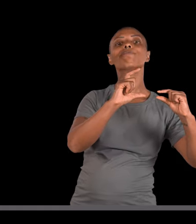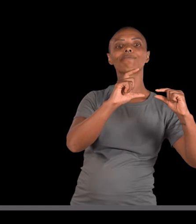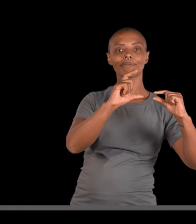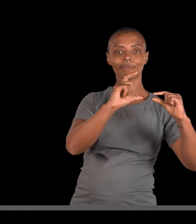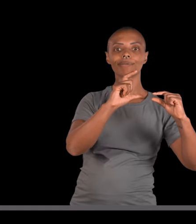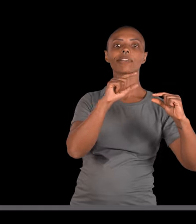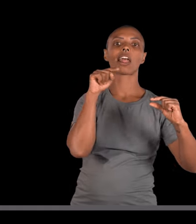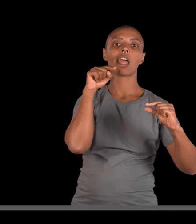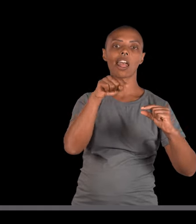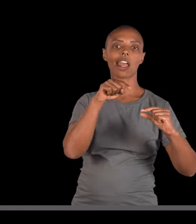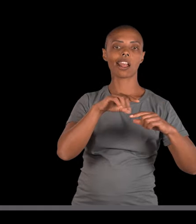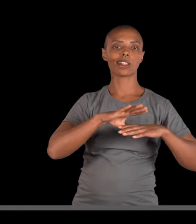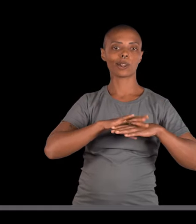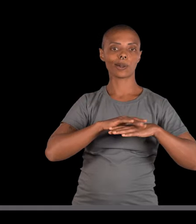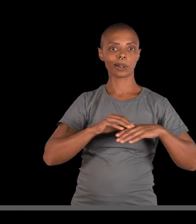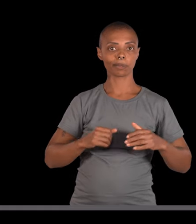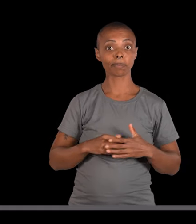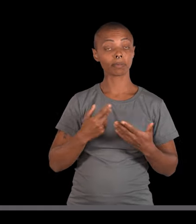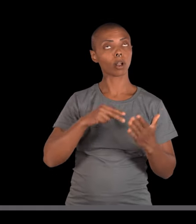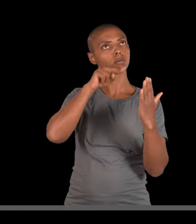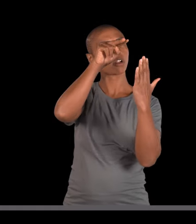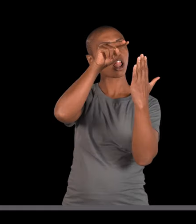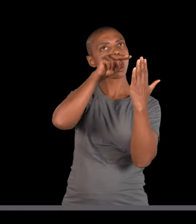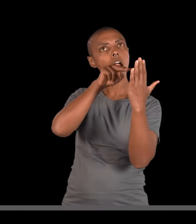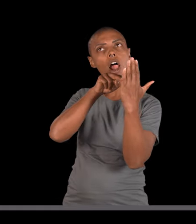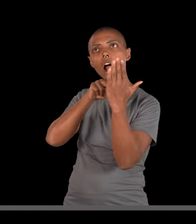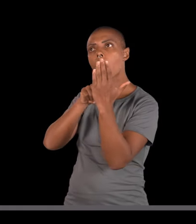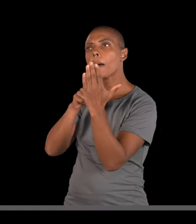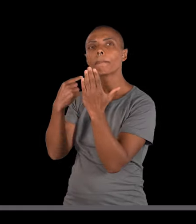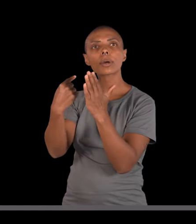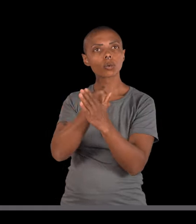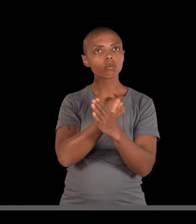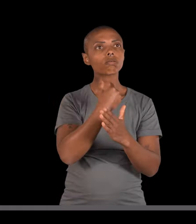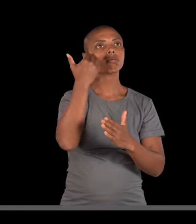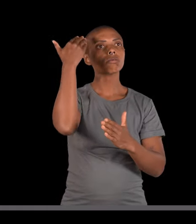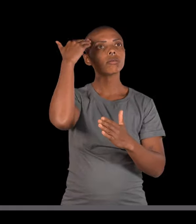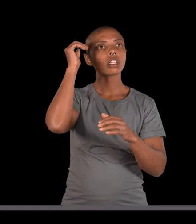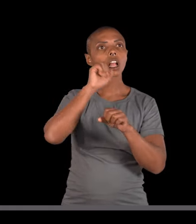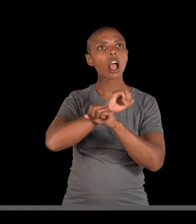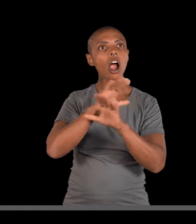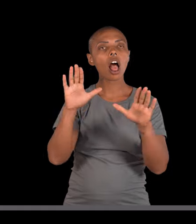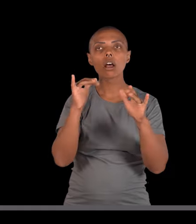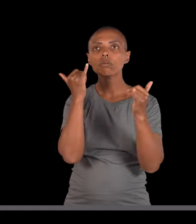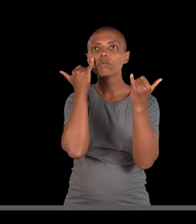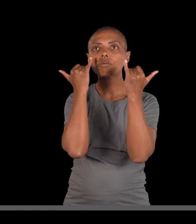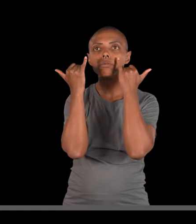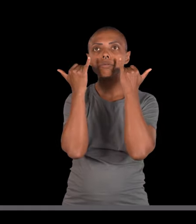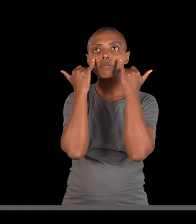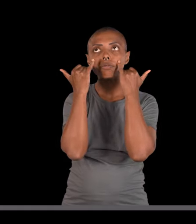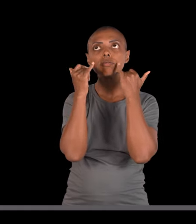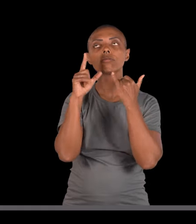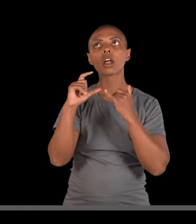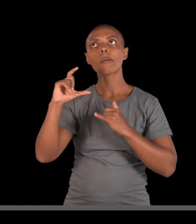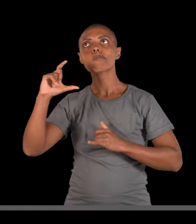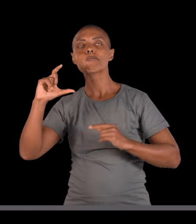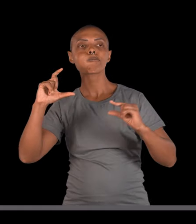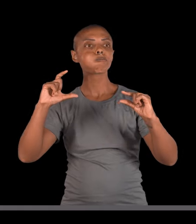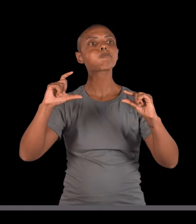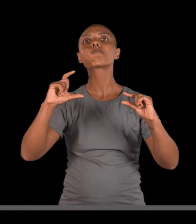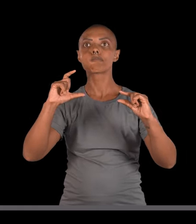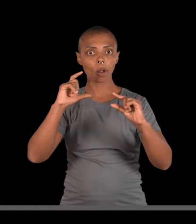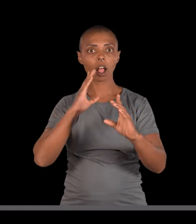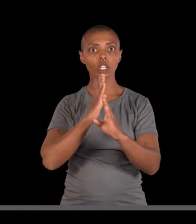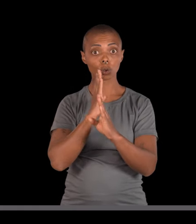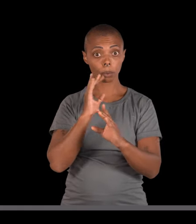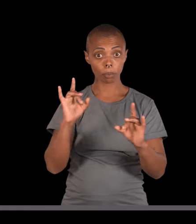heterozigotos para a fibrose cística. Então, li o problema, retirei os dados, descobri se é